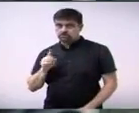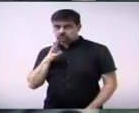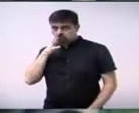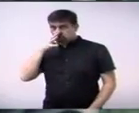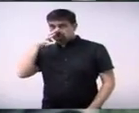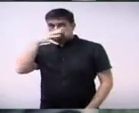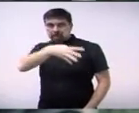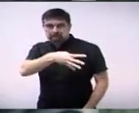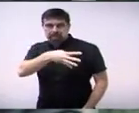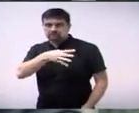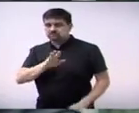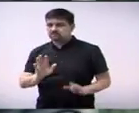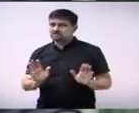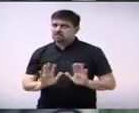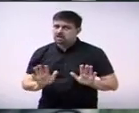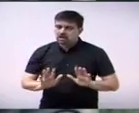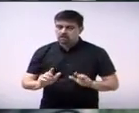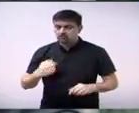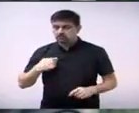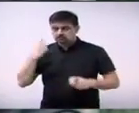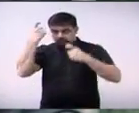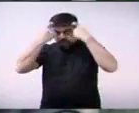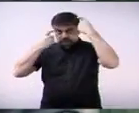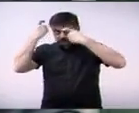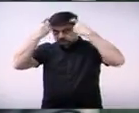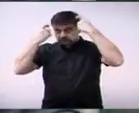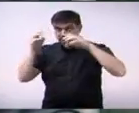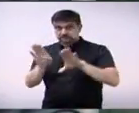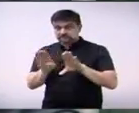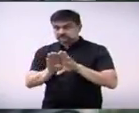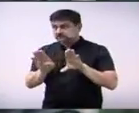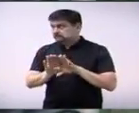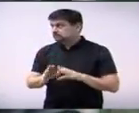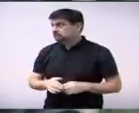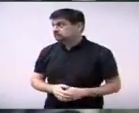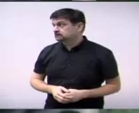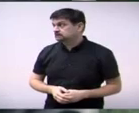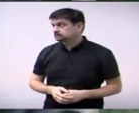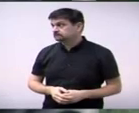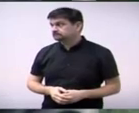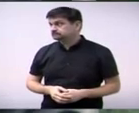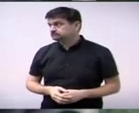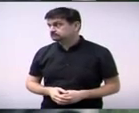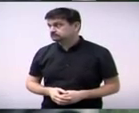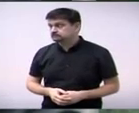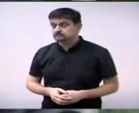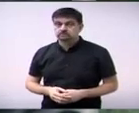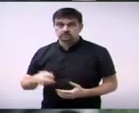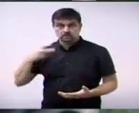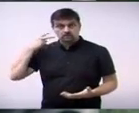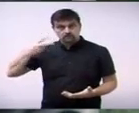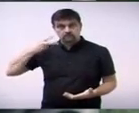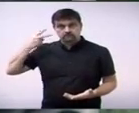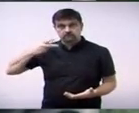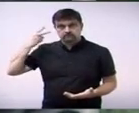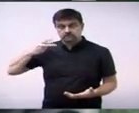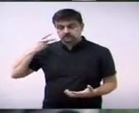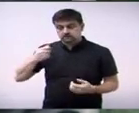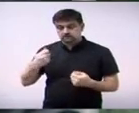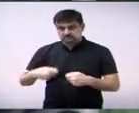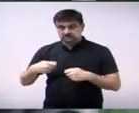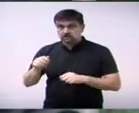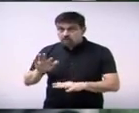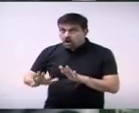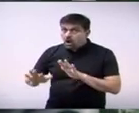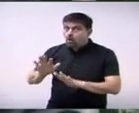ilações eu estou preocupado também com coisas de ficar falando porque o vereador tem que tomar alguns